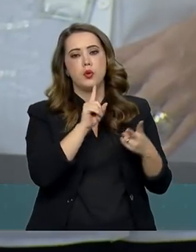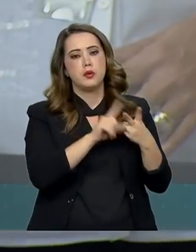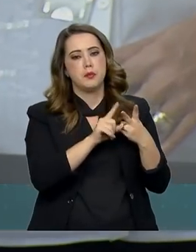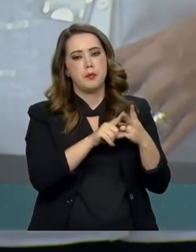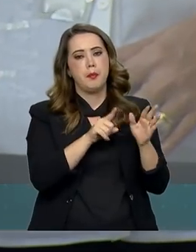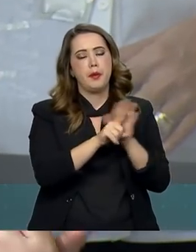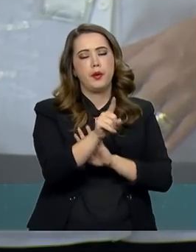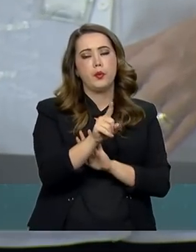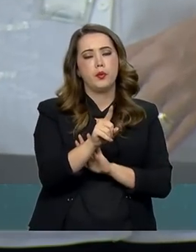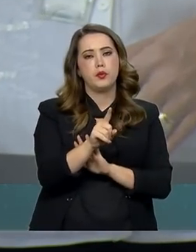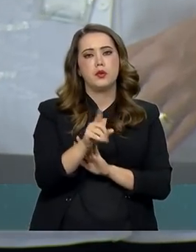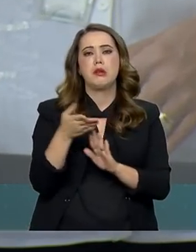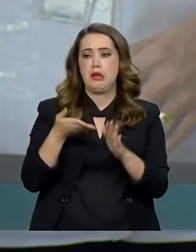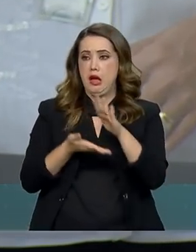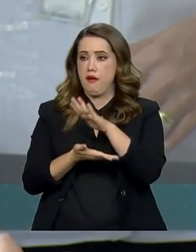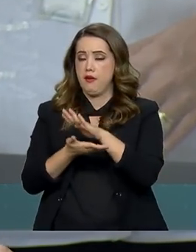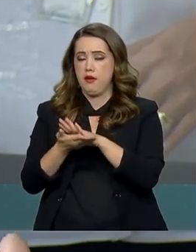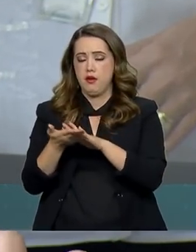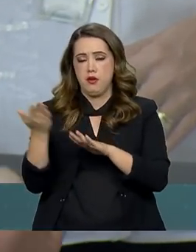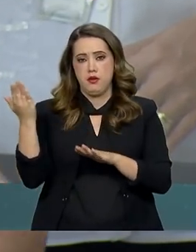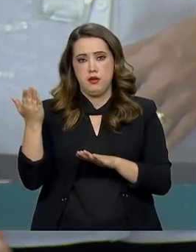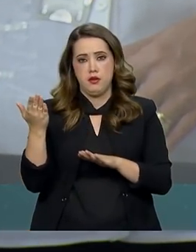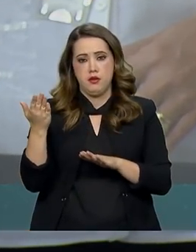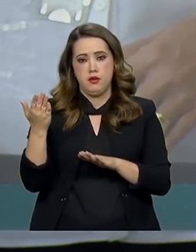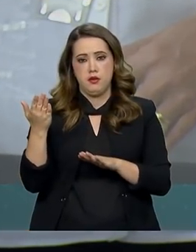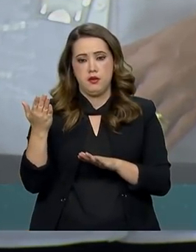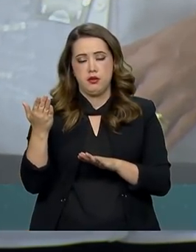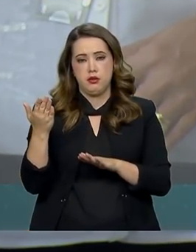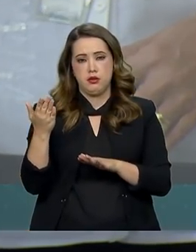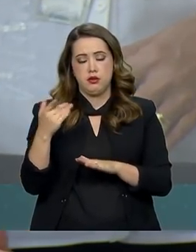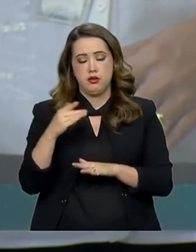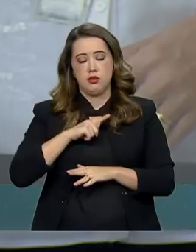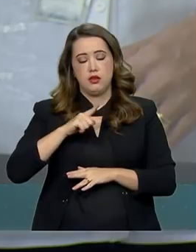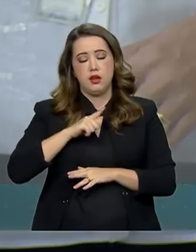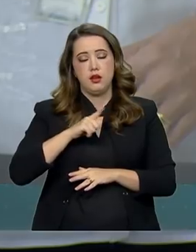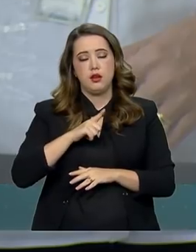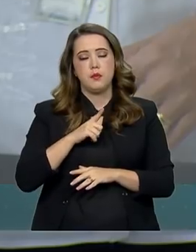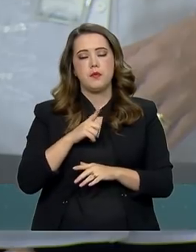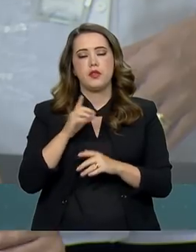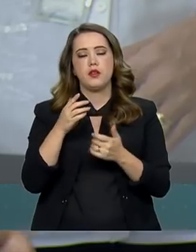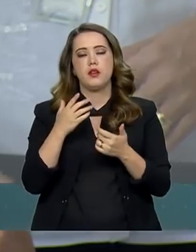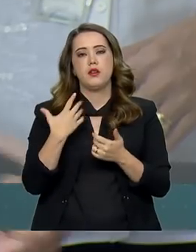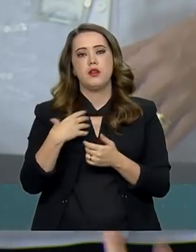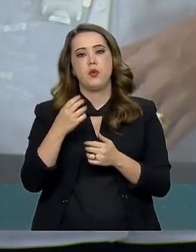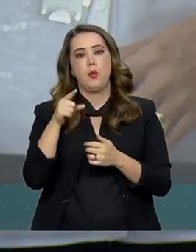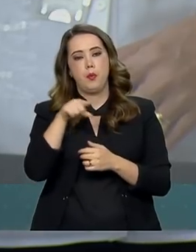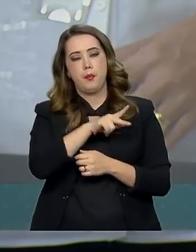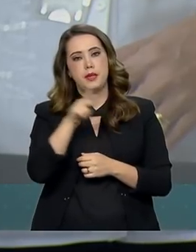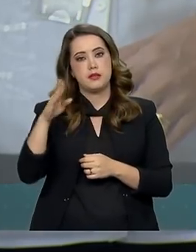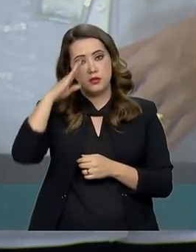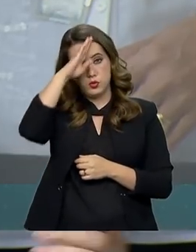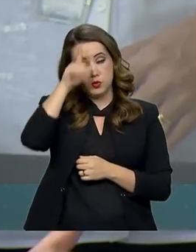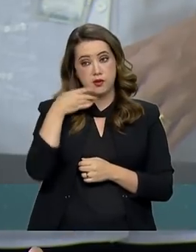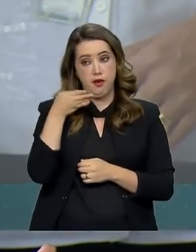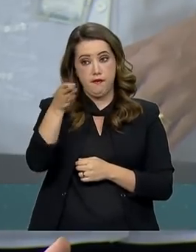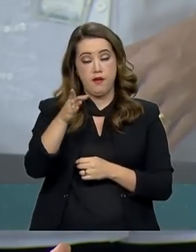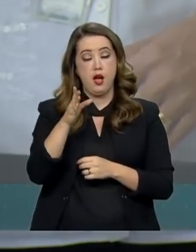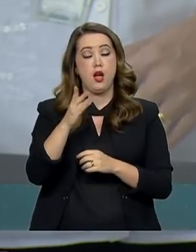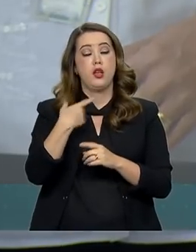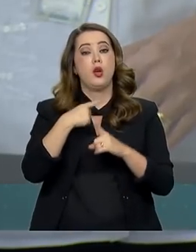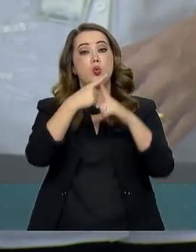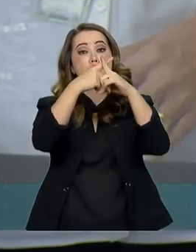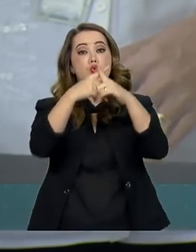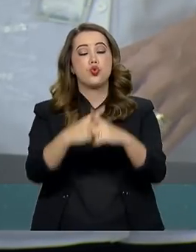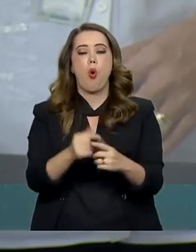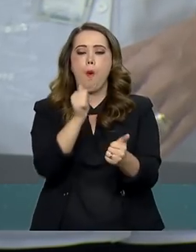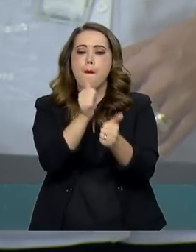Está confirmada ainda a ida do presidente ao Jogo do Brasil amanhã aqui em Brasília. E a terceira pergunta é se na Argentina